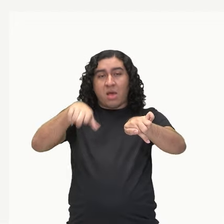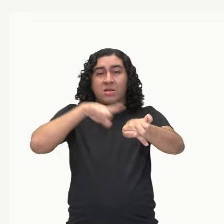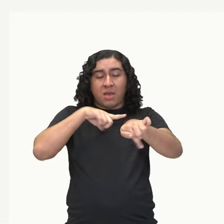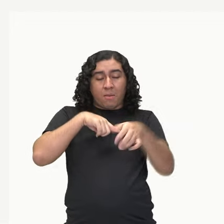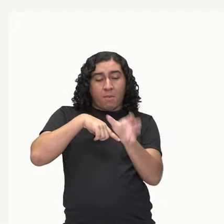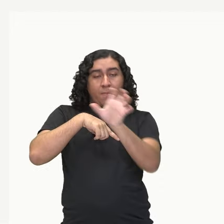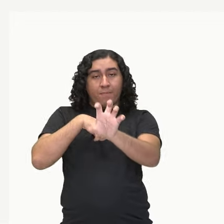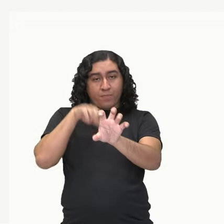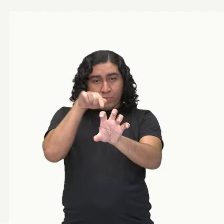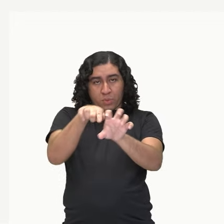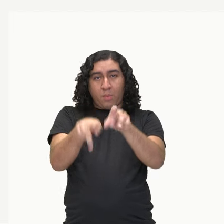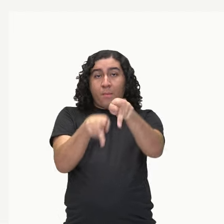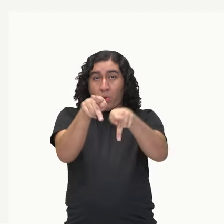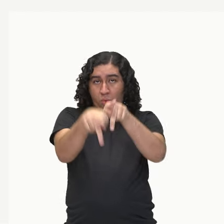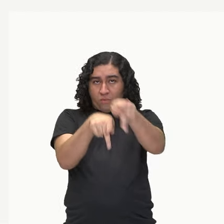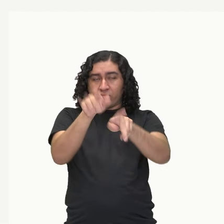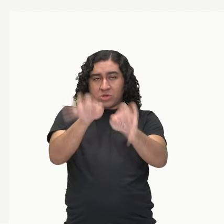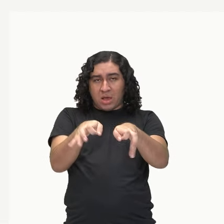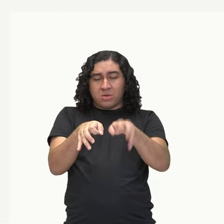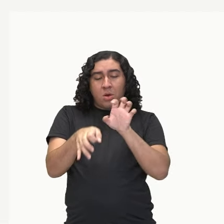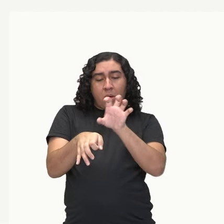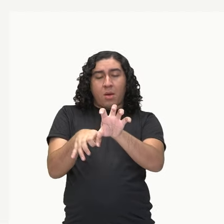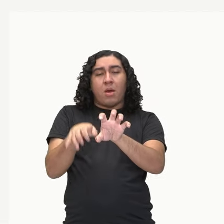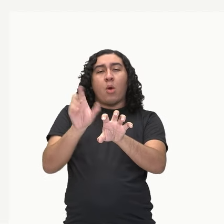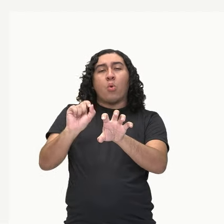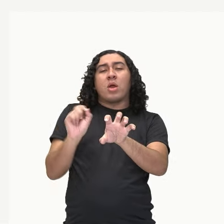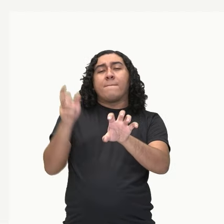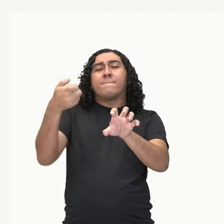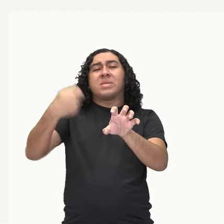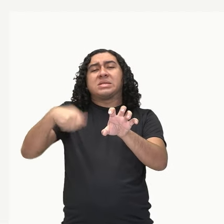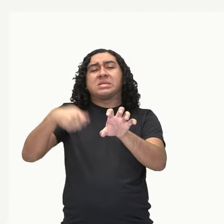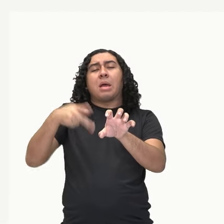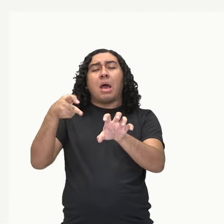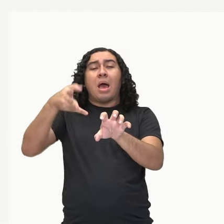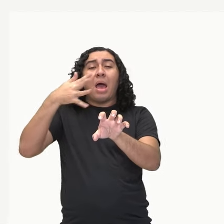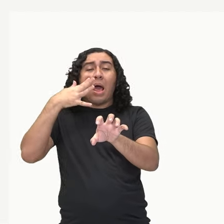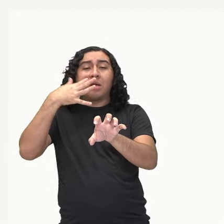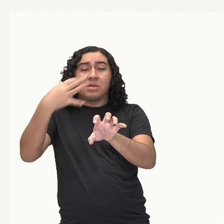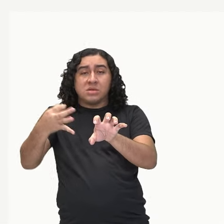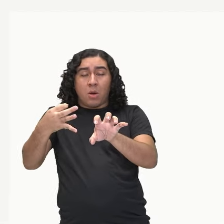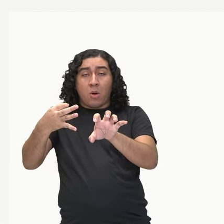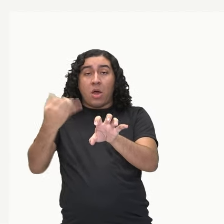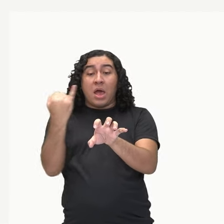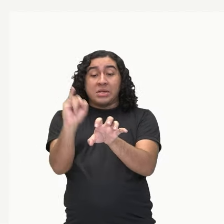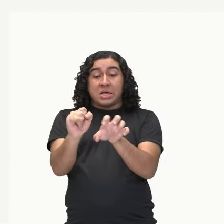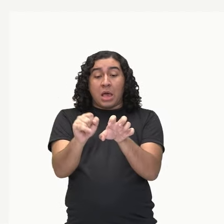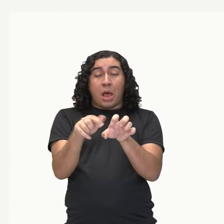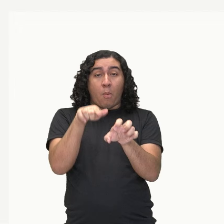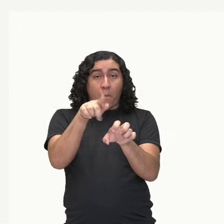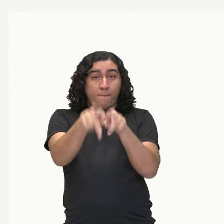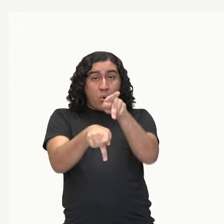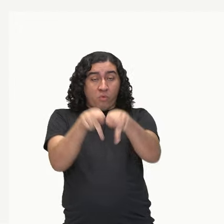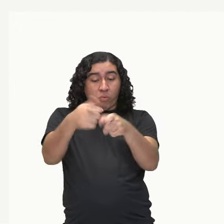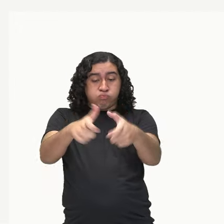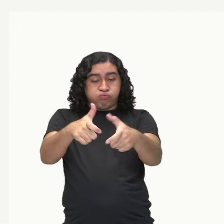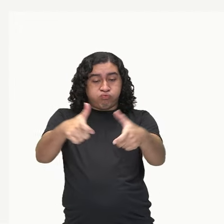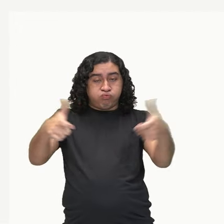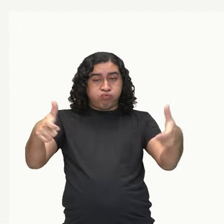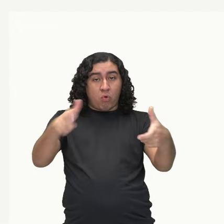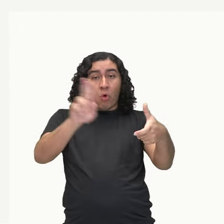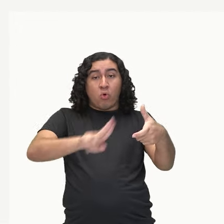população, e o que eu preciso observar aqui? O crescimento populacional através da